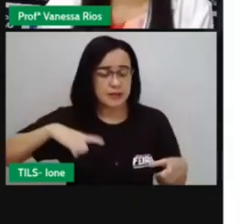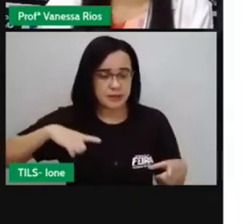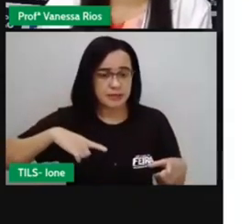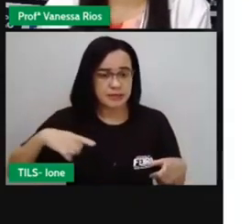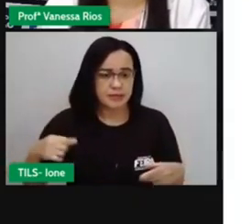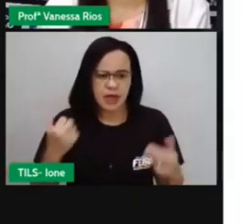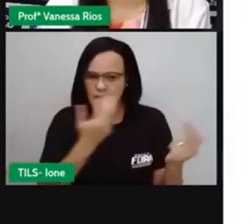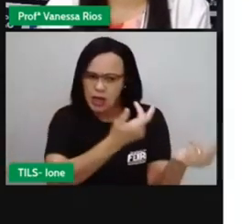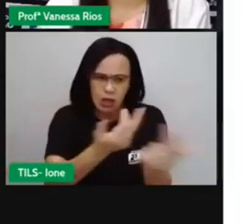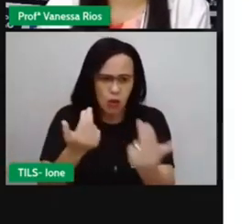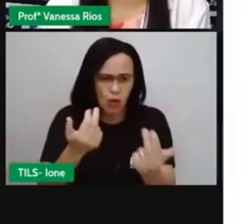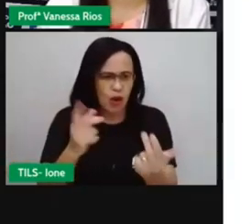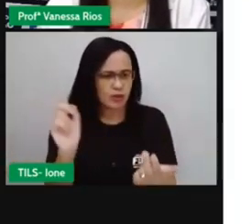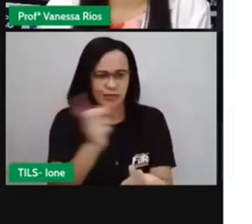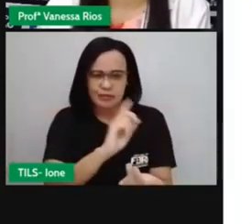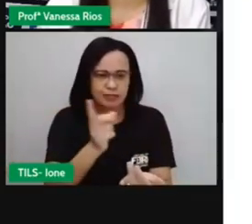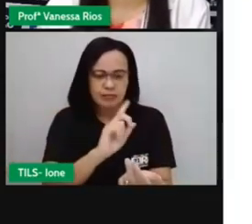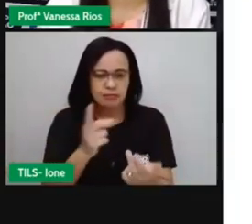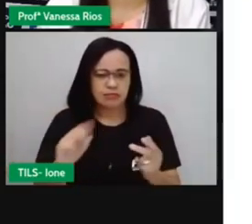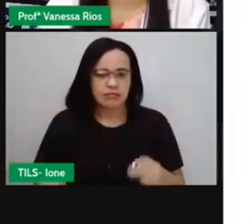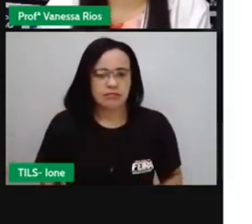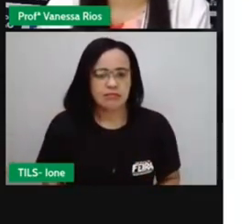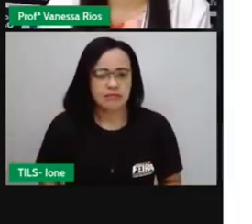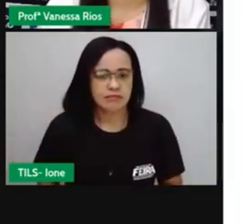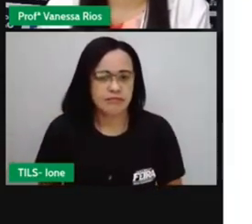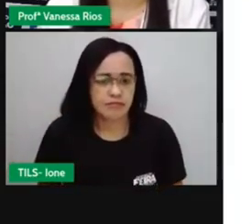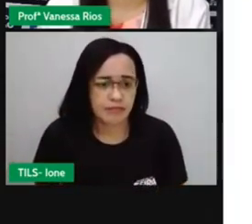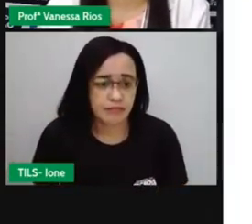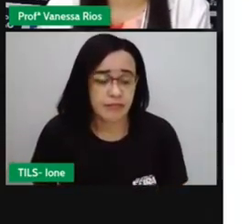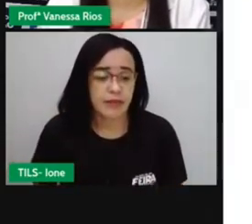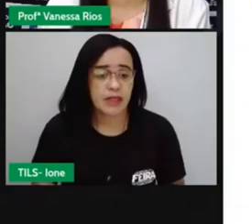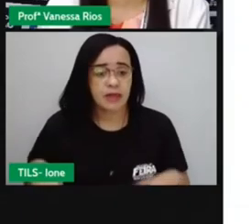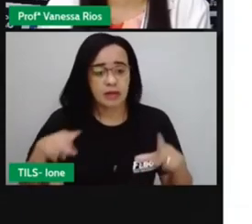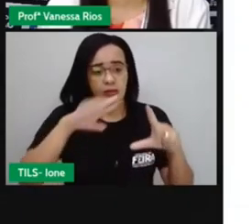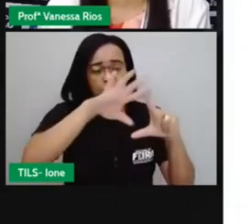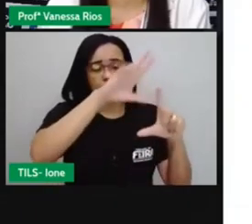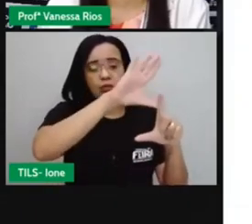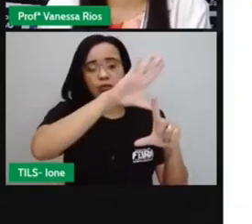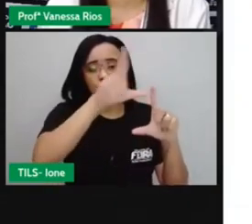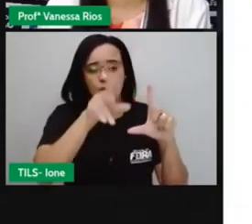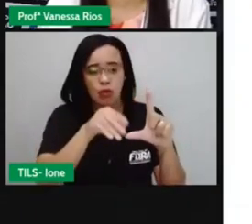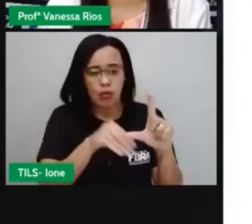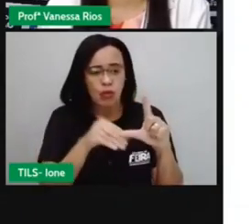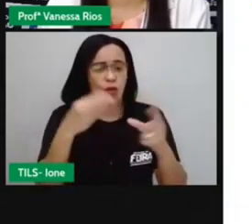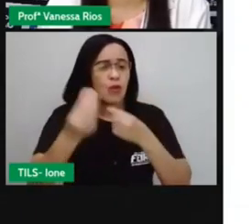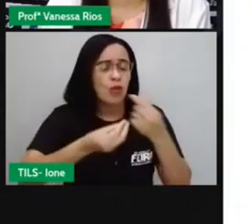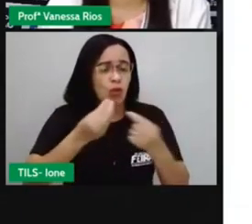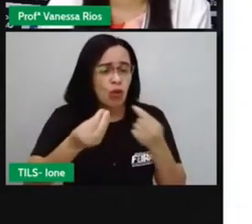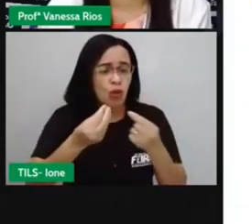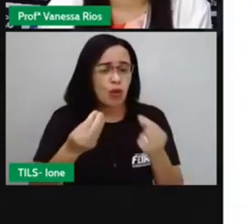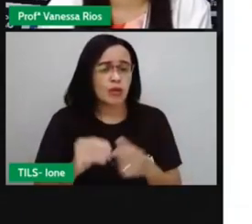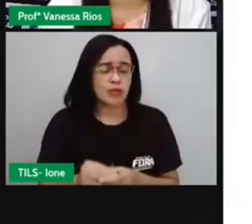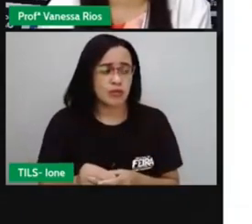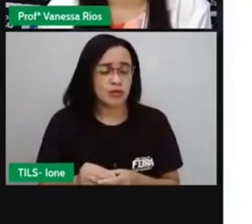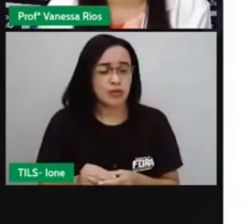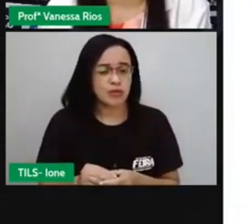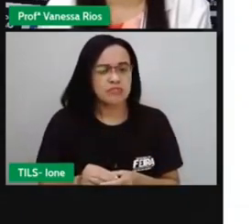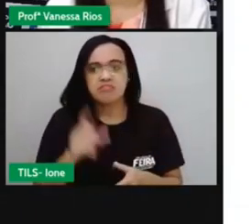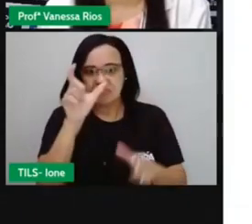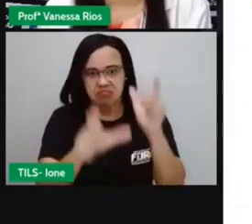No cartoon, né? Suas abordagens dizem respeito a situações relacionadas ao comportamento humano.